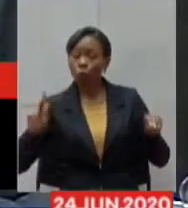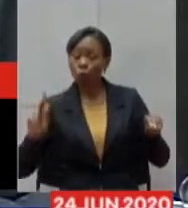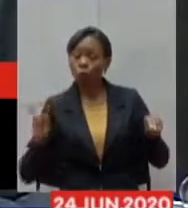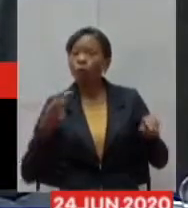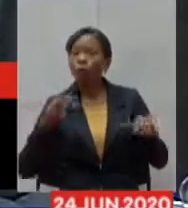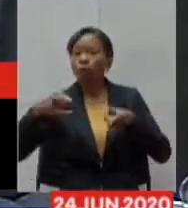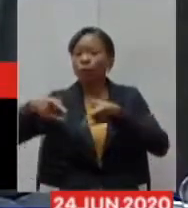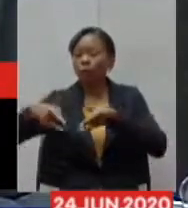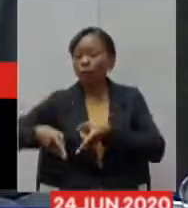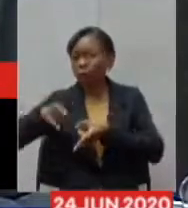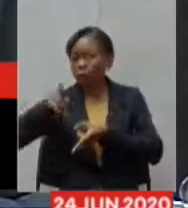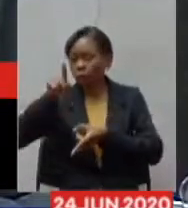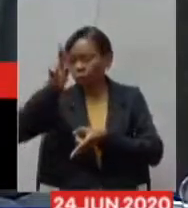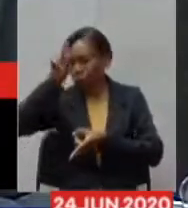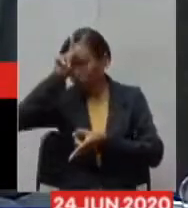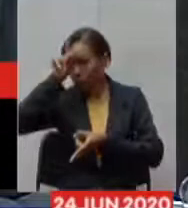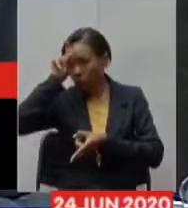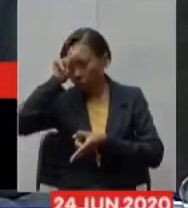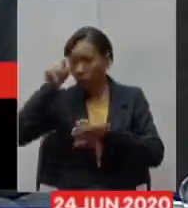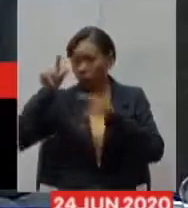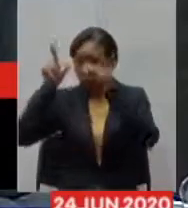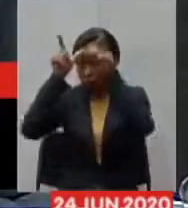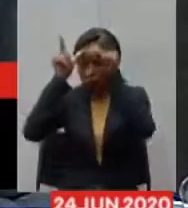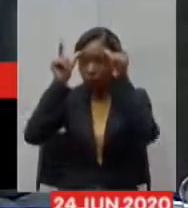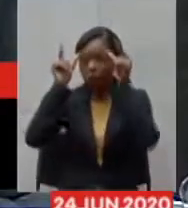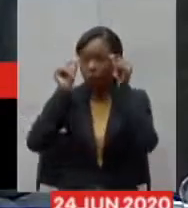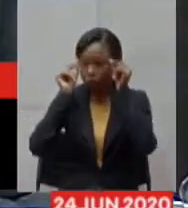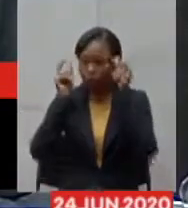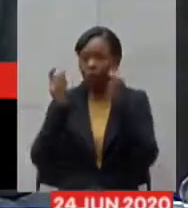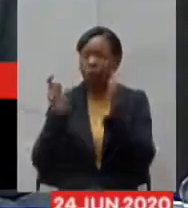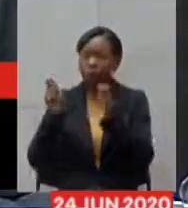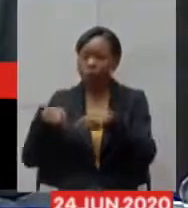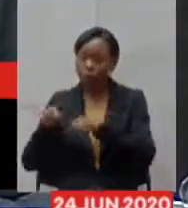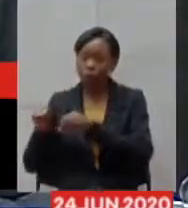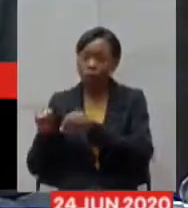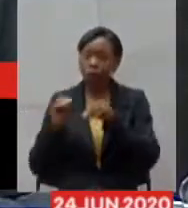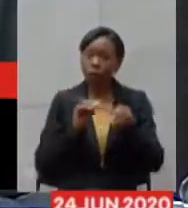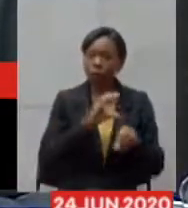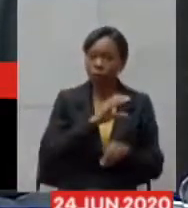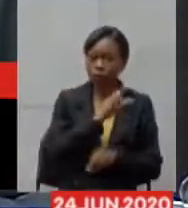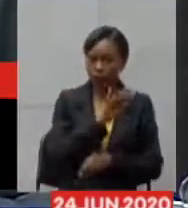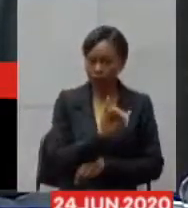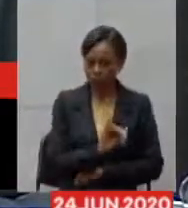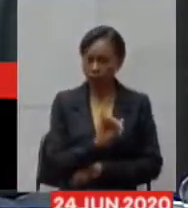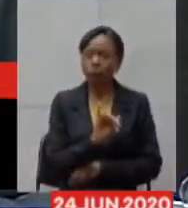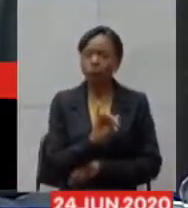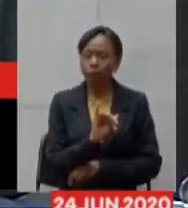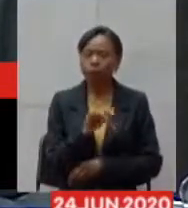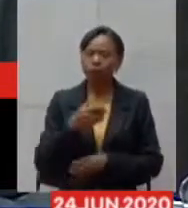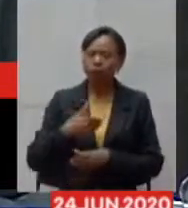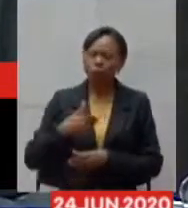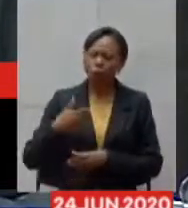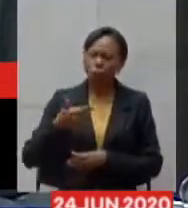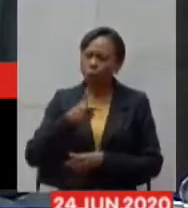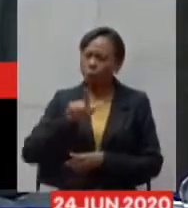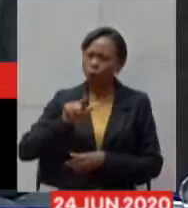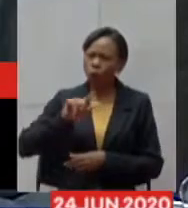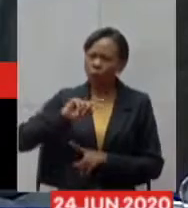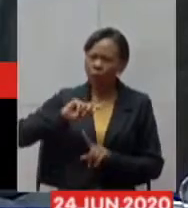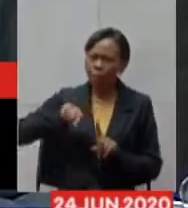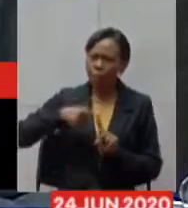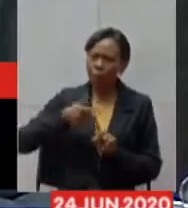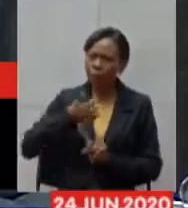e sejam encaminhados à enfermaria e nós liberemos vagas do CTI do ponto de vista dos próximos 10 leitos isso já está em